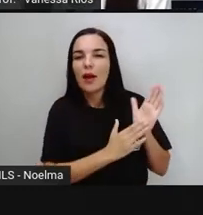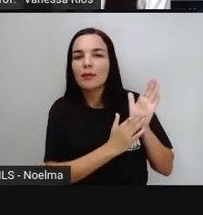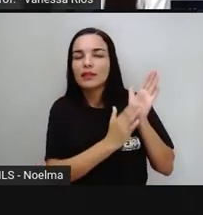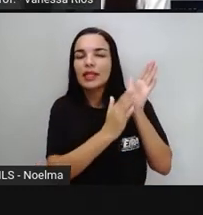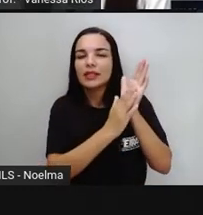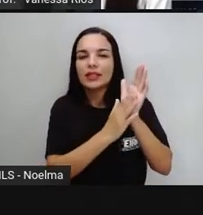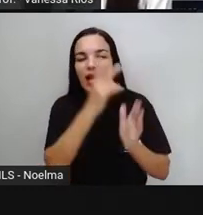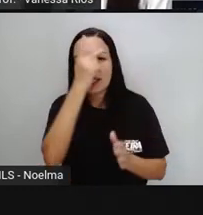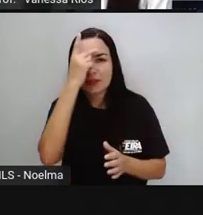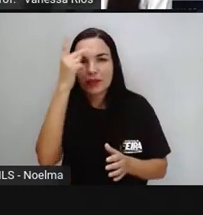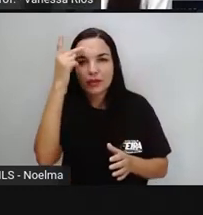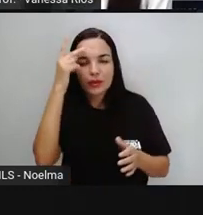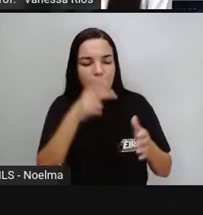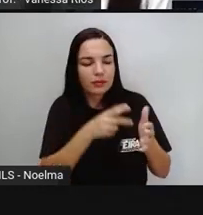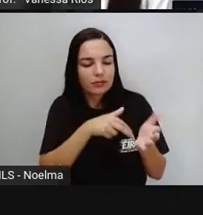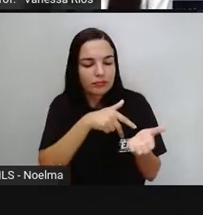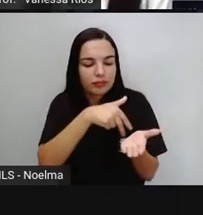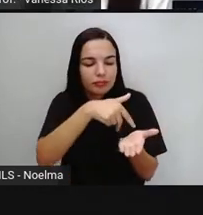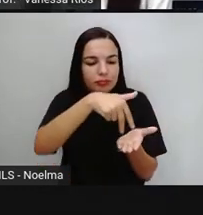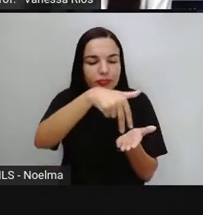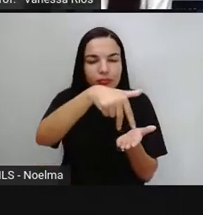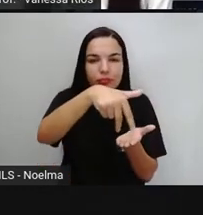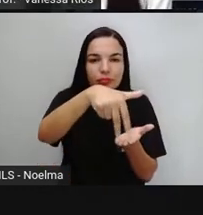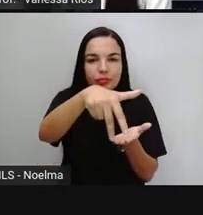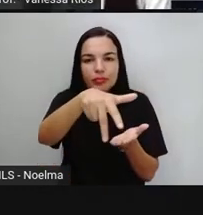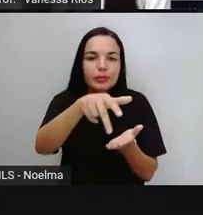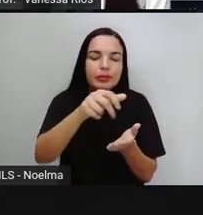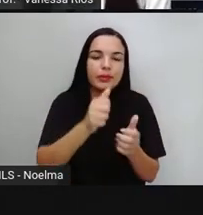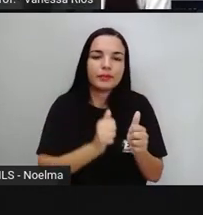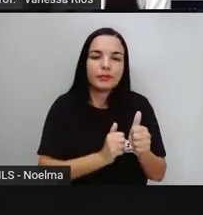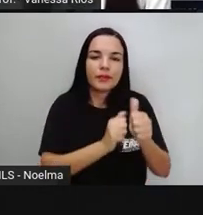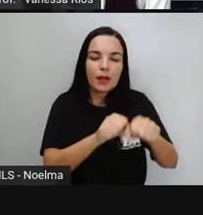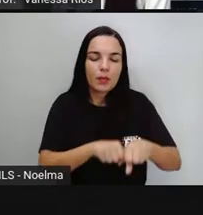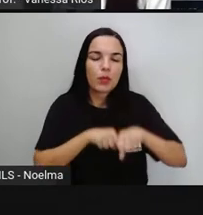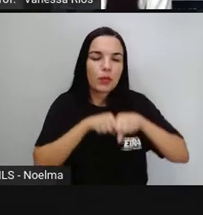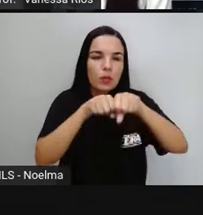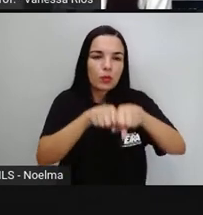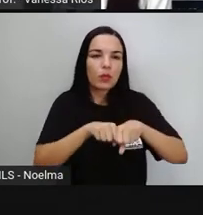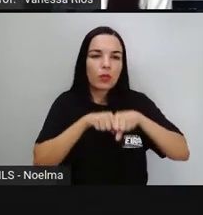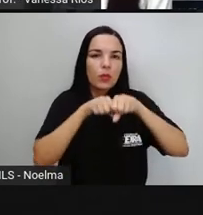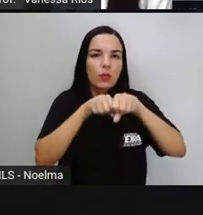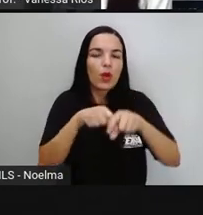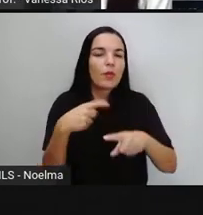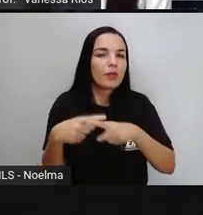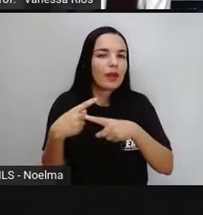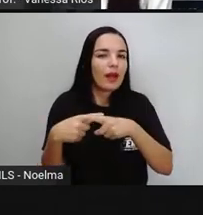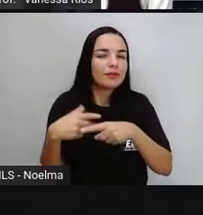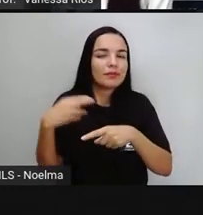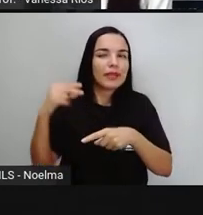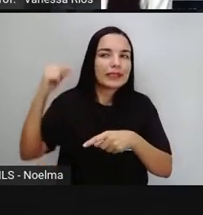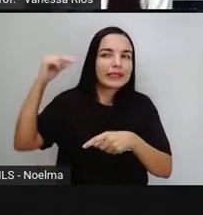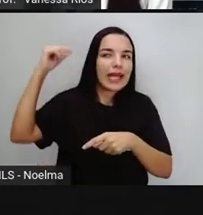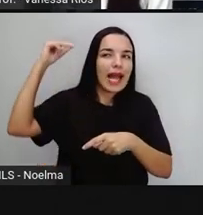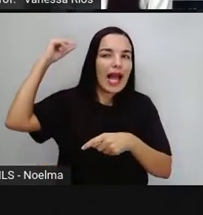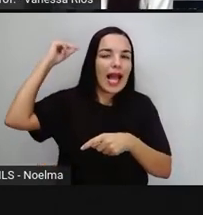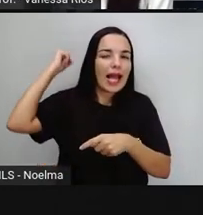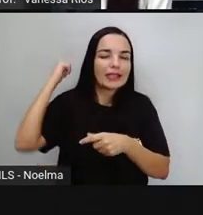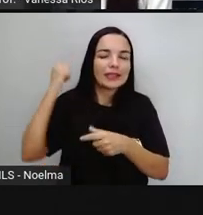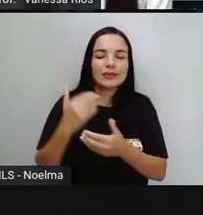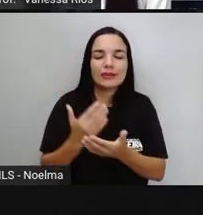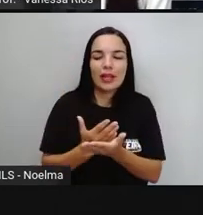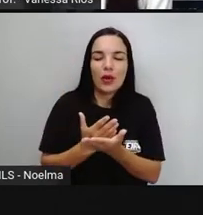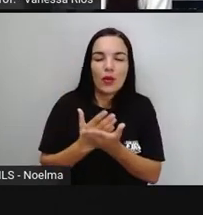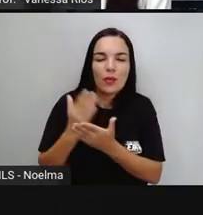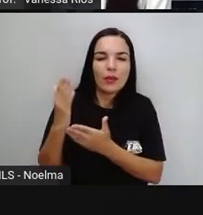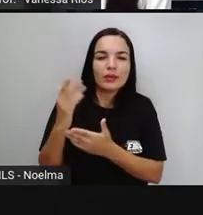foram, assim, agentes tão importantes na formação de Feira de Santana, na construção, né? Logo lá no início